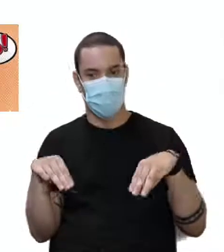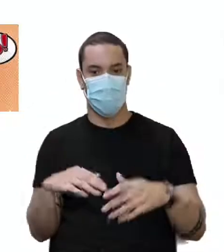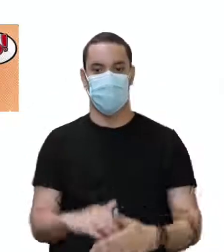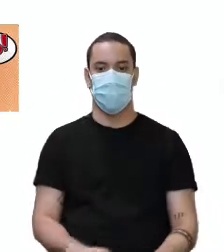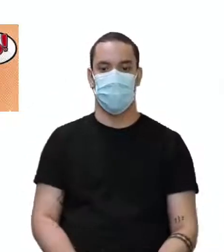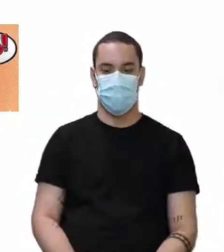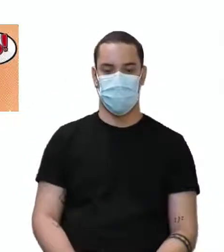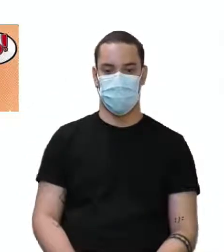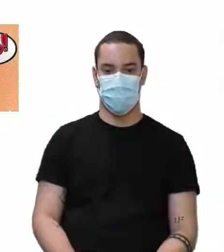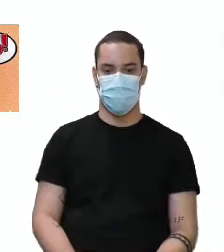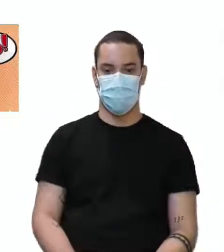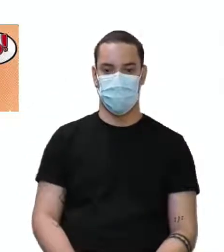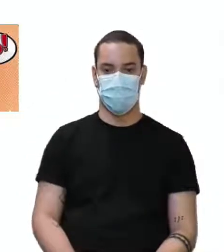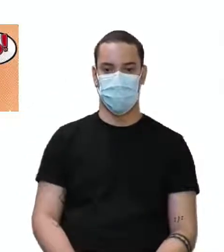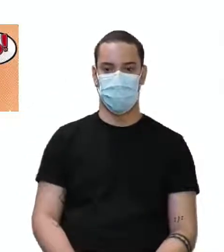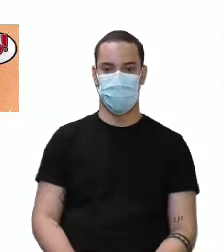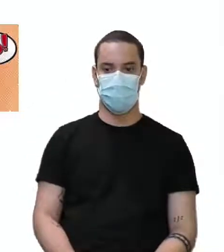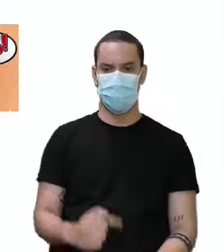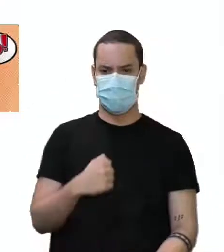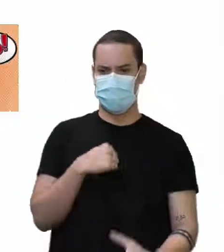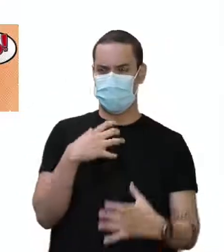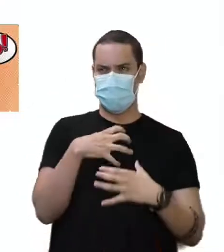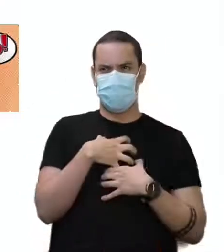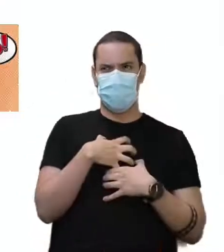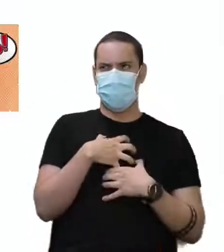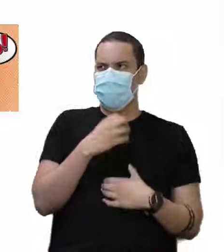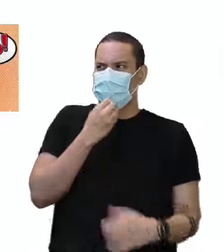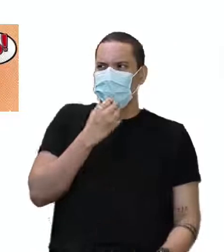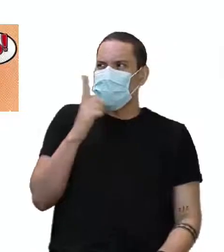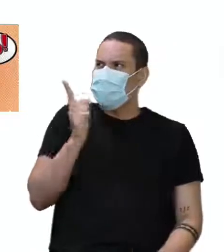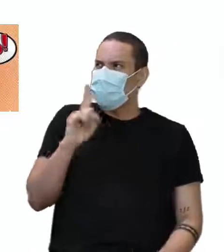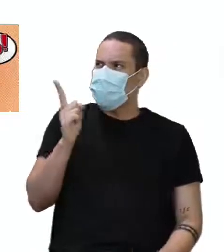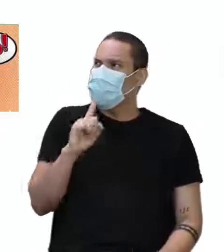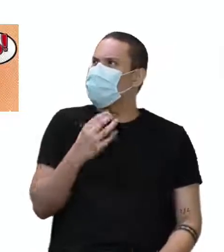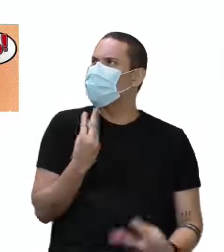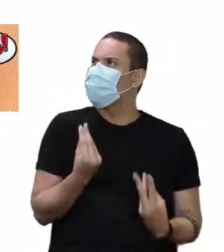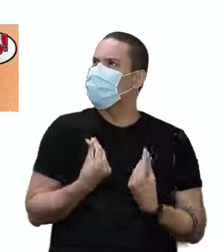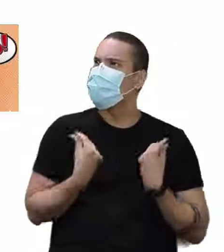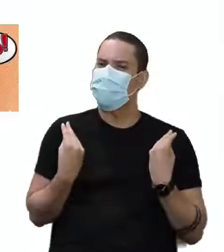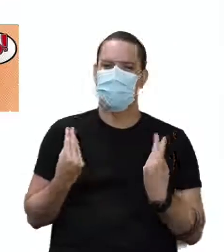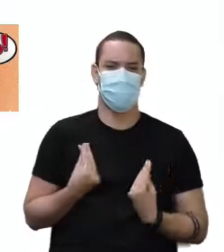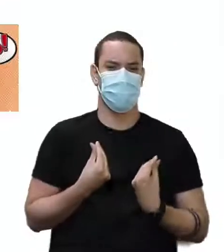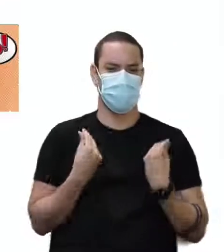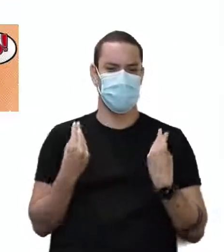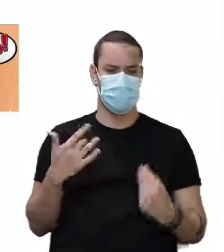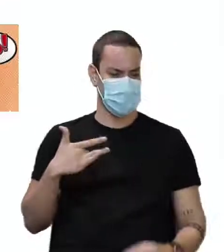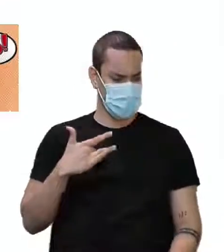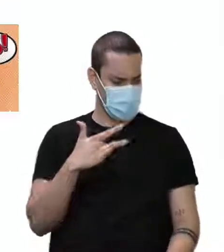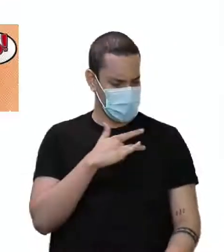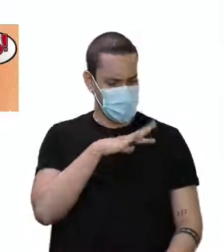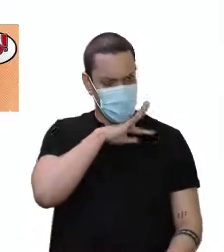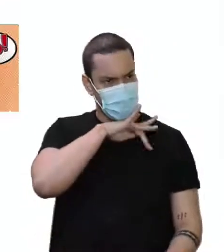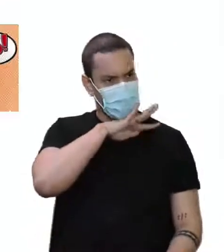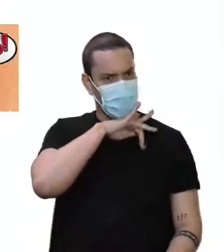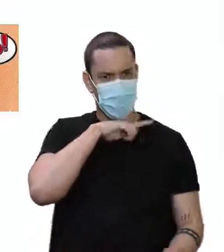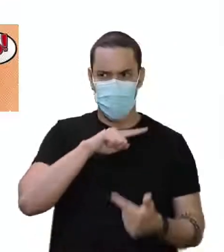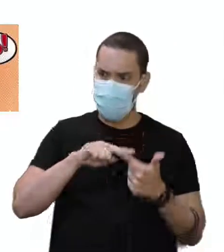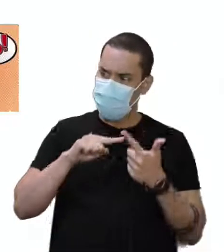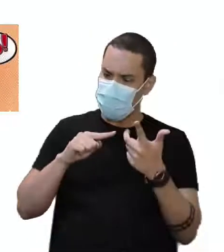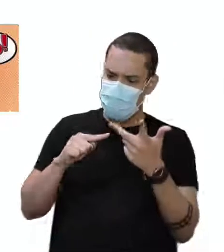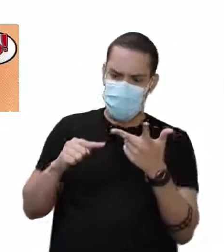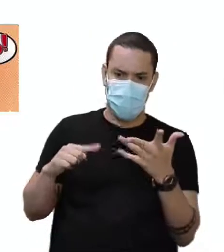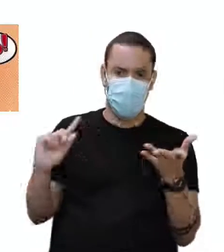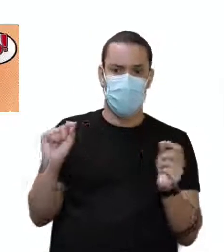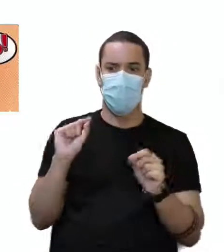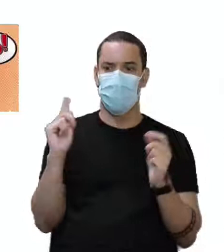I don't feel well. Eu não me sinto bem. Eu não me sinto bem no sentido de saúde. Eu devo estar com alguma coisa,